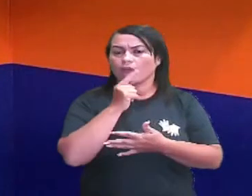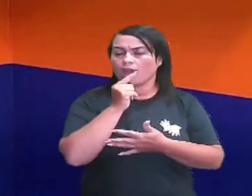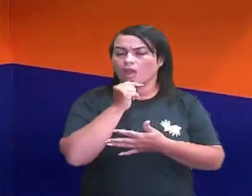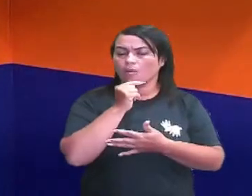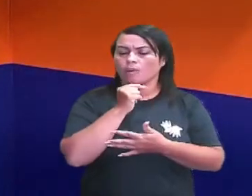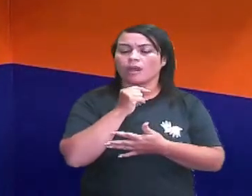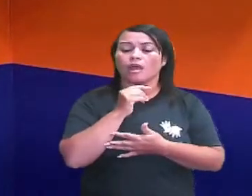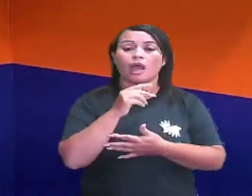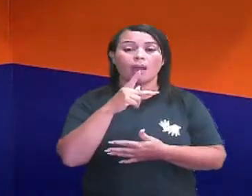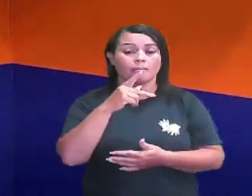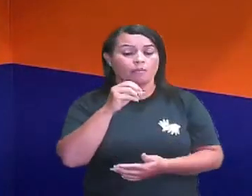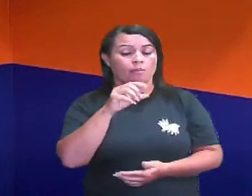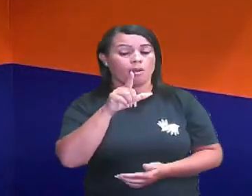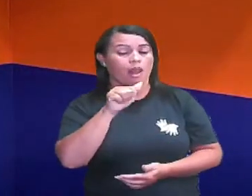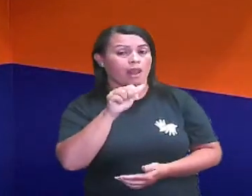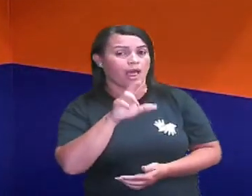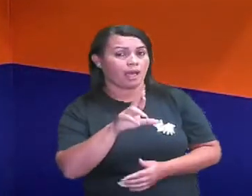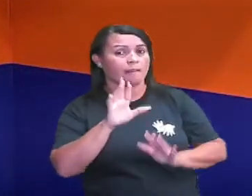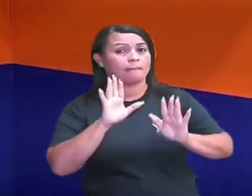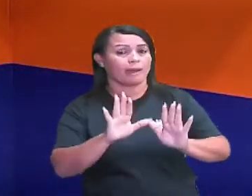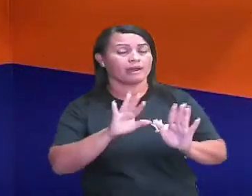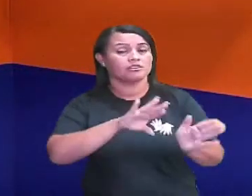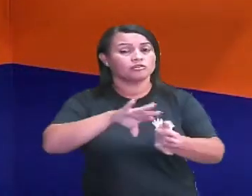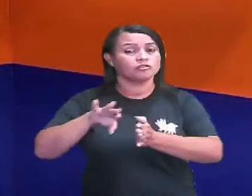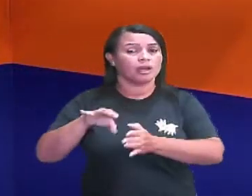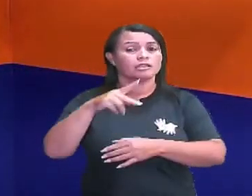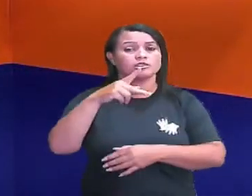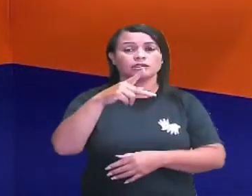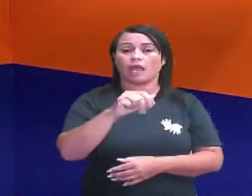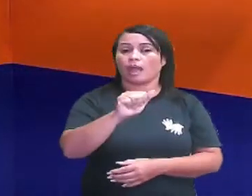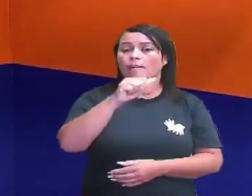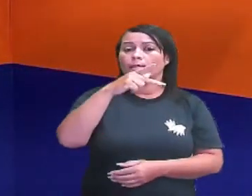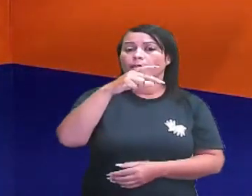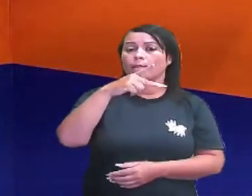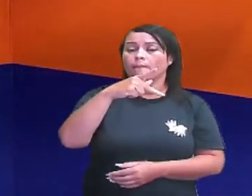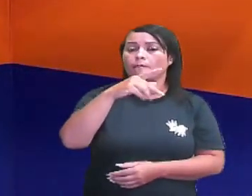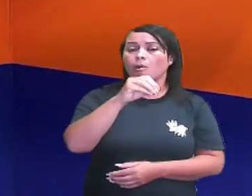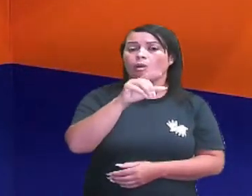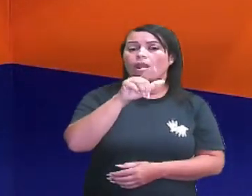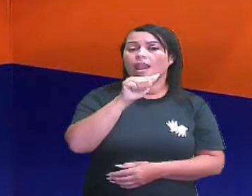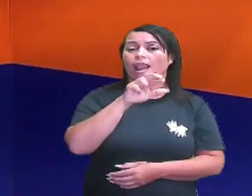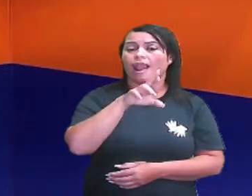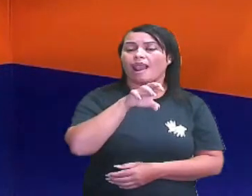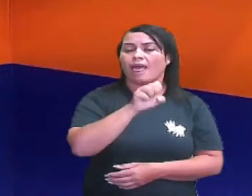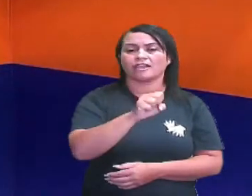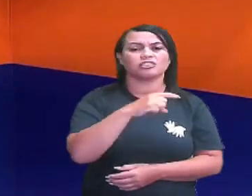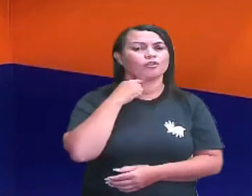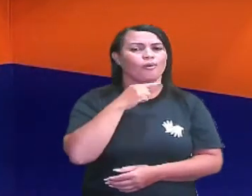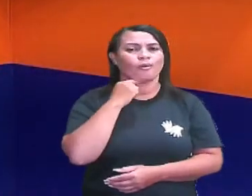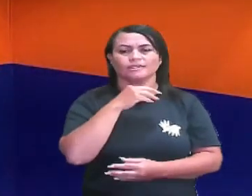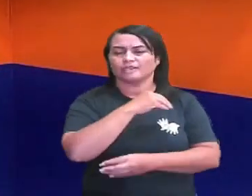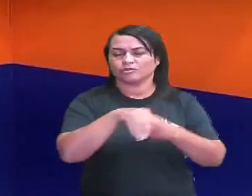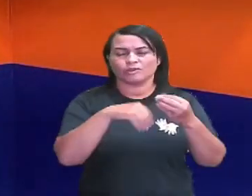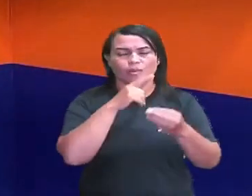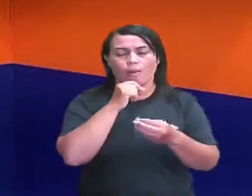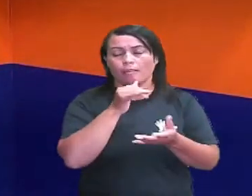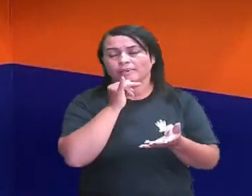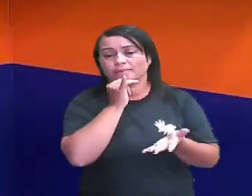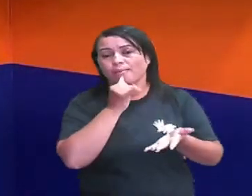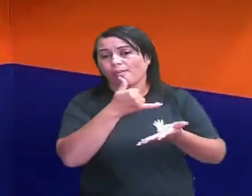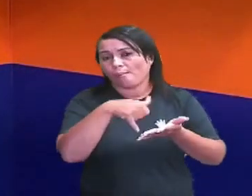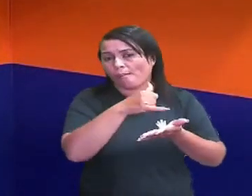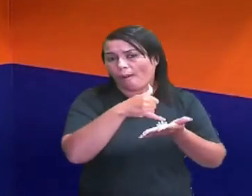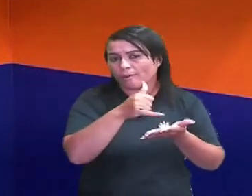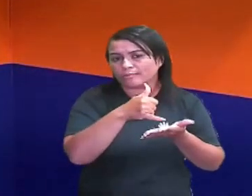substâncias apolares, ela não vai se misturar com a água. São substâncias mais oleosas. Então, um óleo de cozinha não vai se